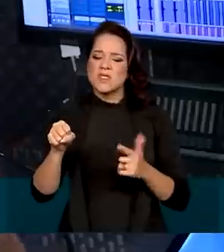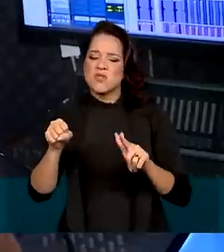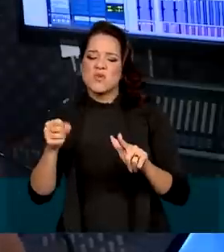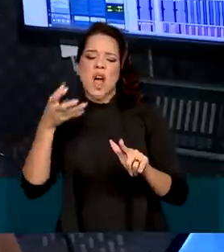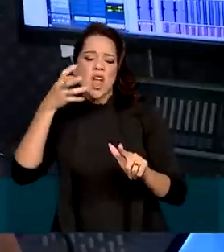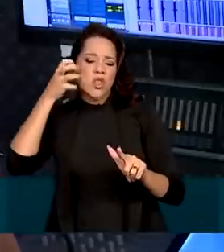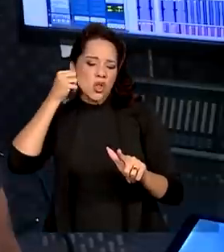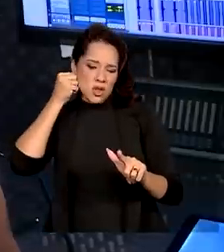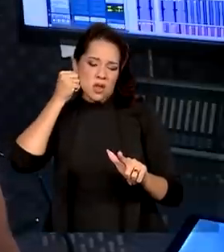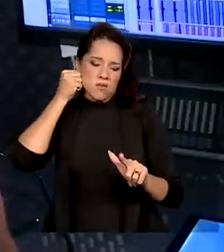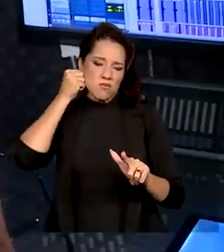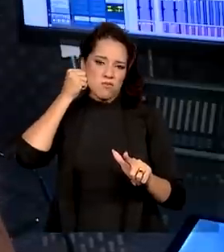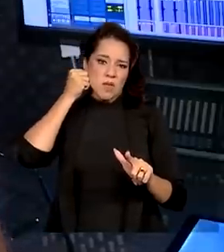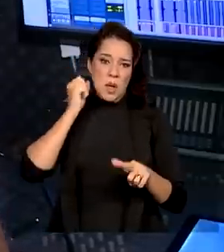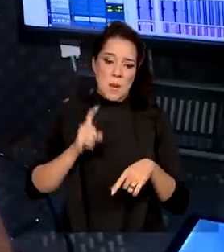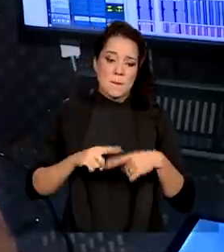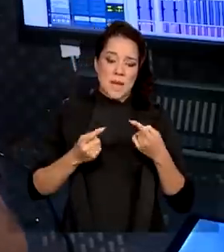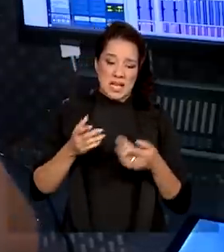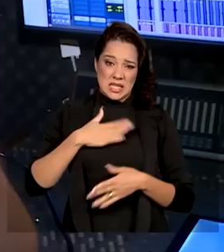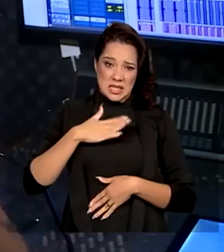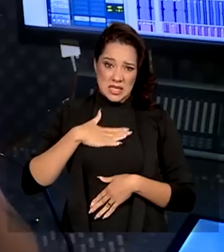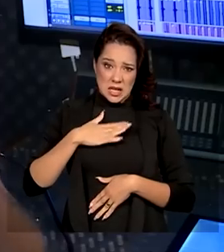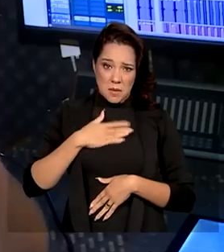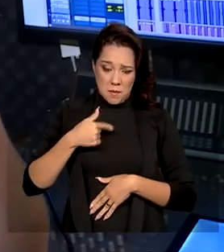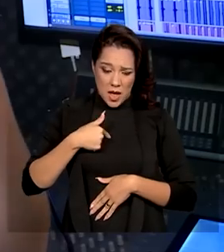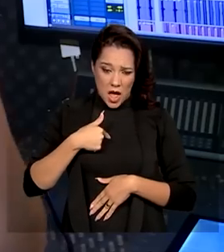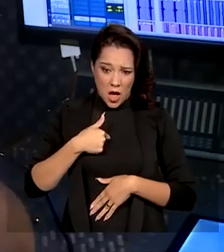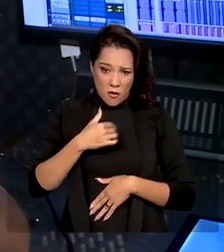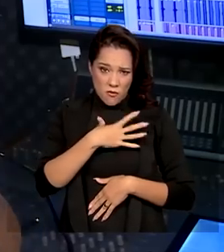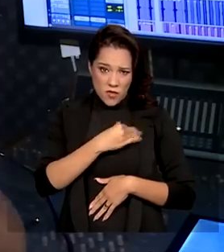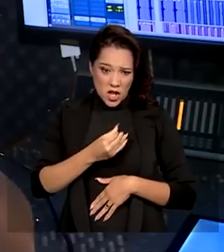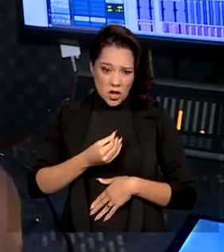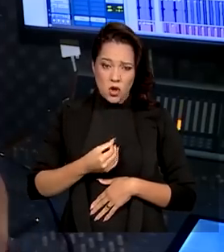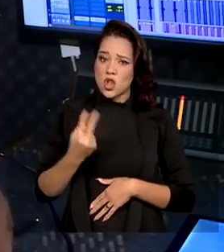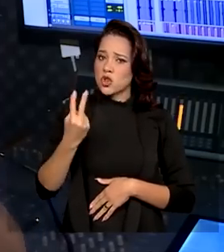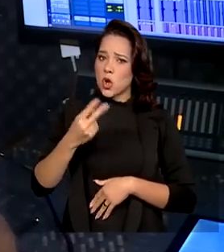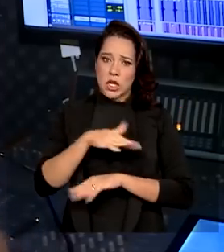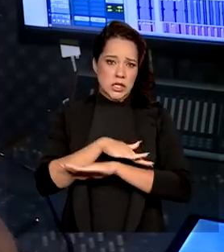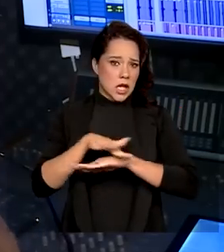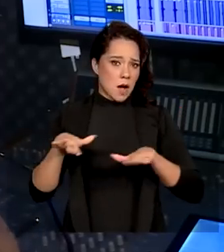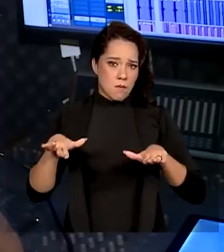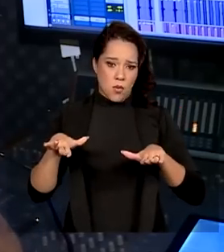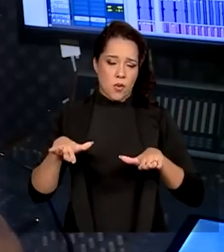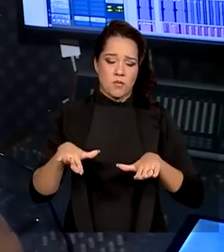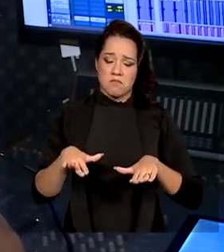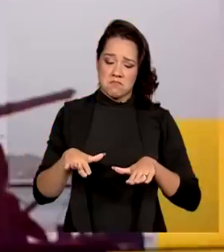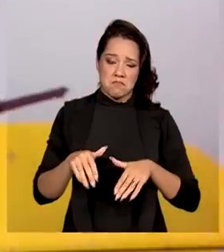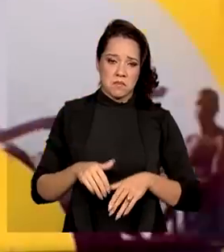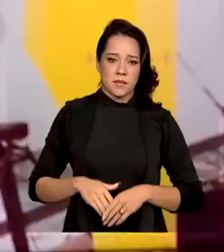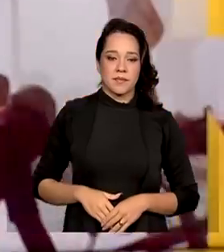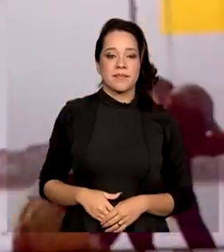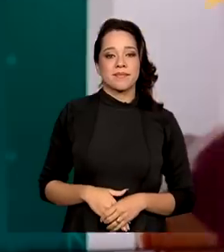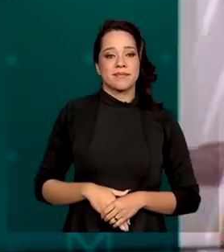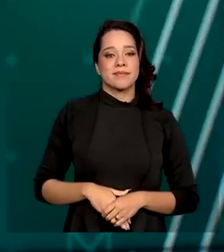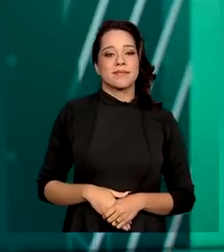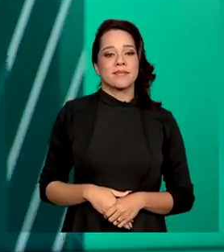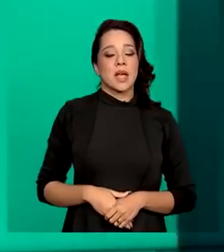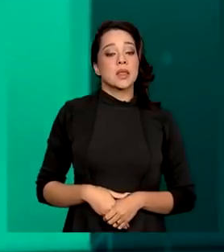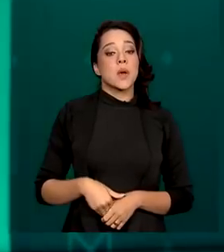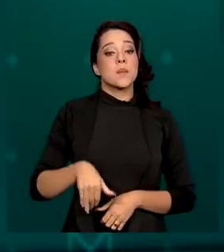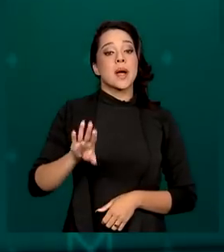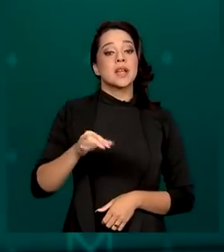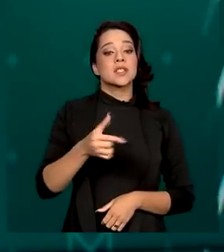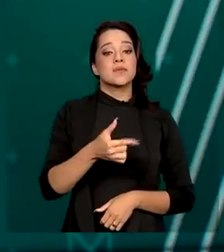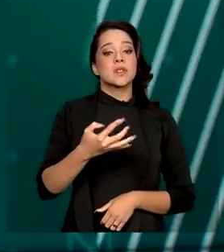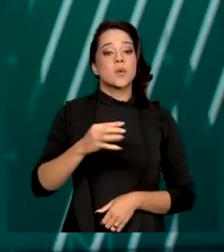adotando um filho. Mas eu decidi que dos meus frutos, sairiam dois e para mim está tudo certo. Mais de